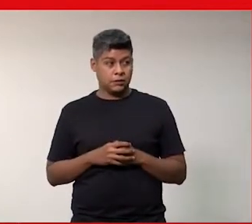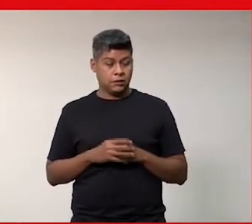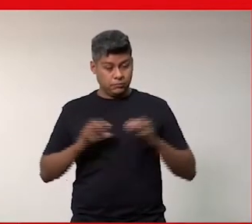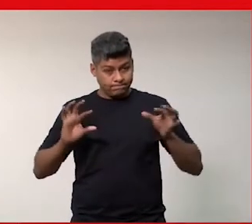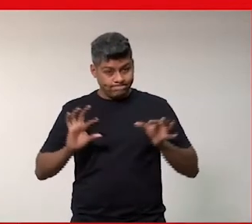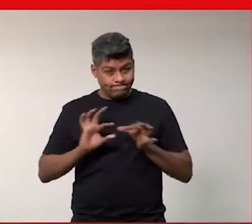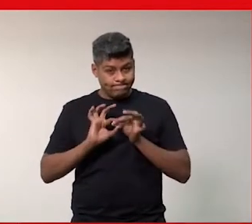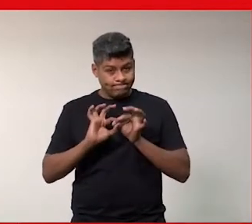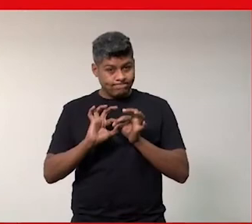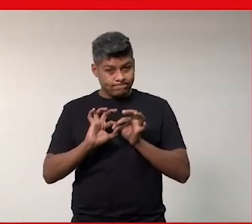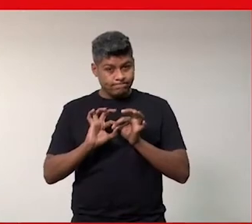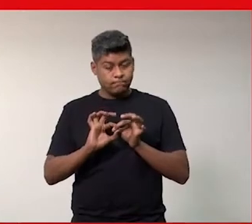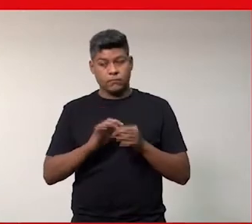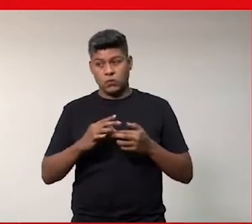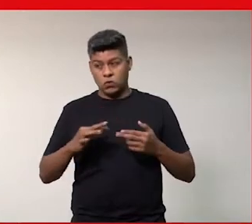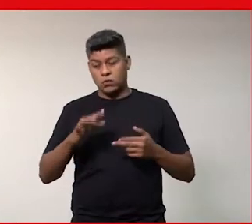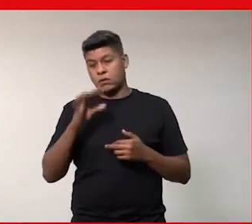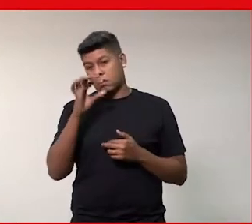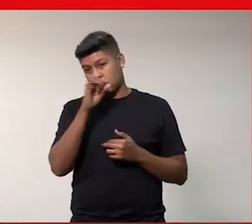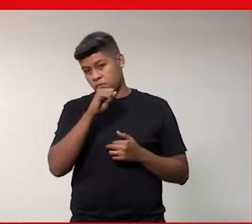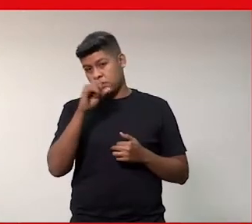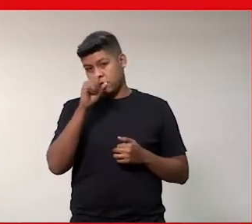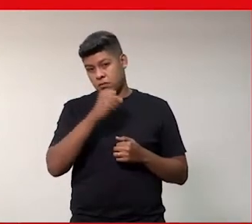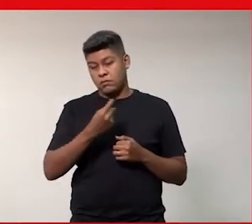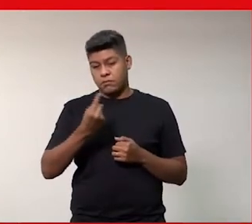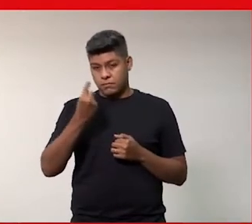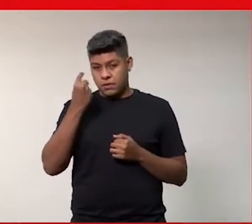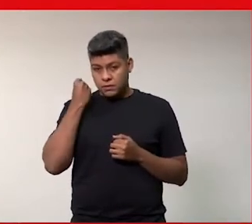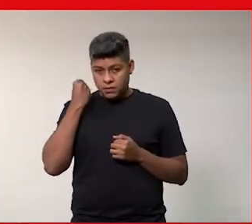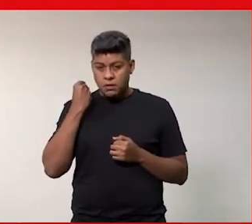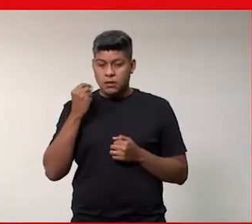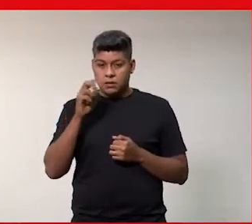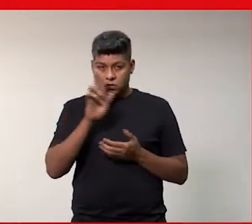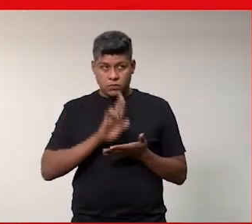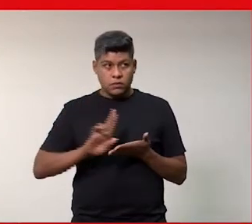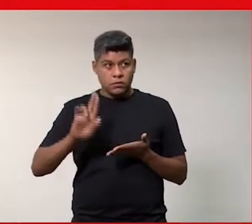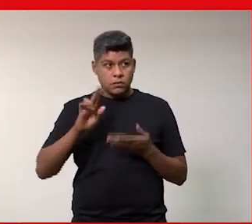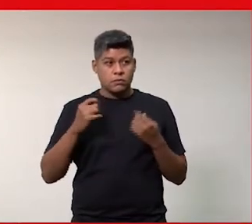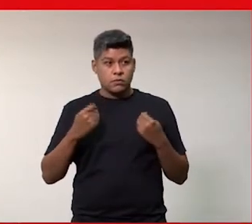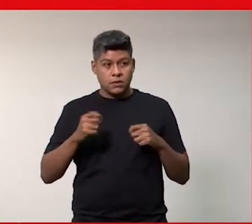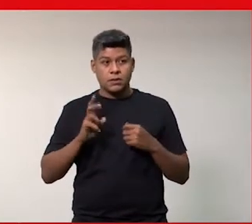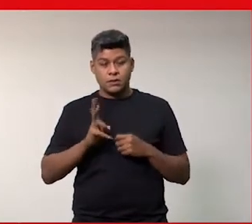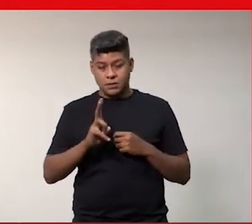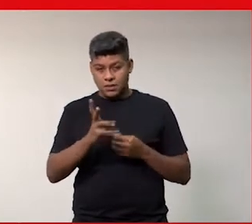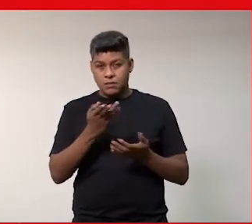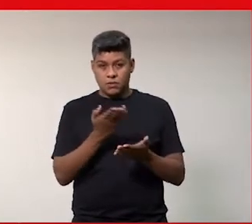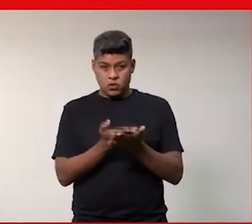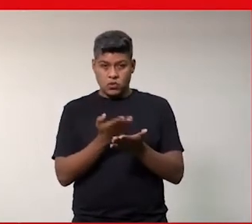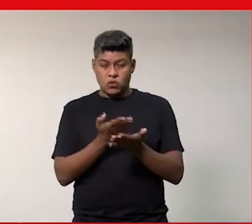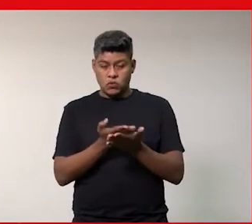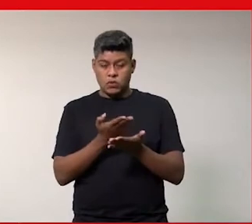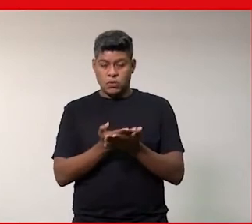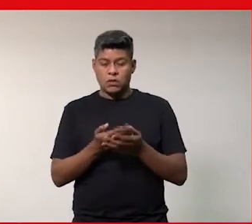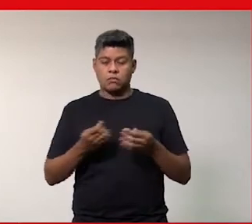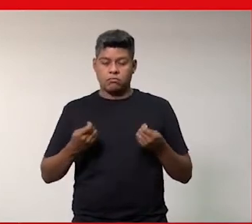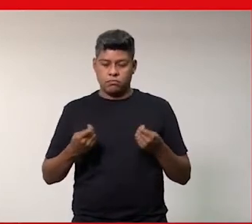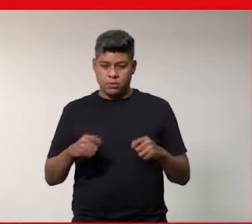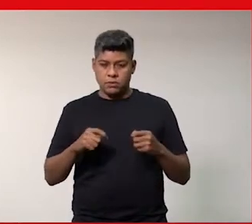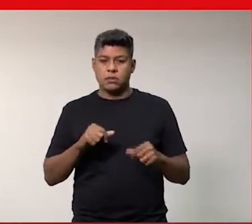preso ao que ele aprendeu no passado o que ele aprendeu na universidade ele tem que estar o tempo todo estudando o tempo todo